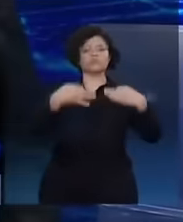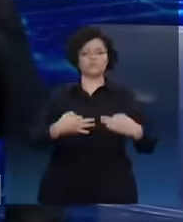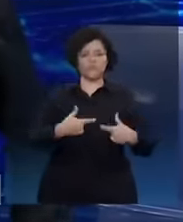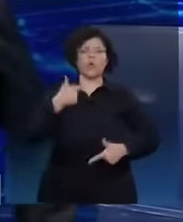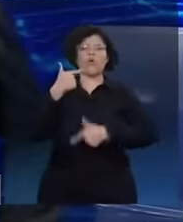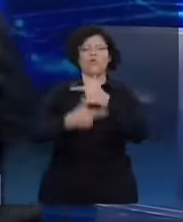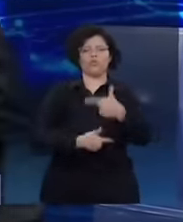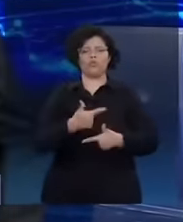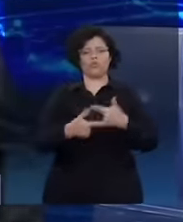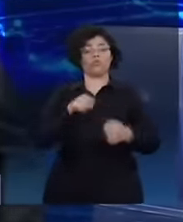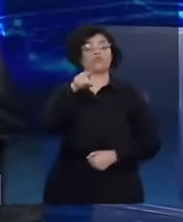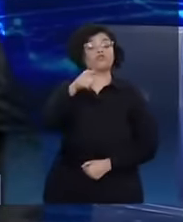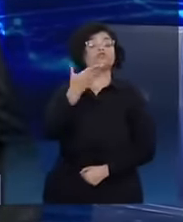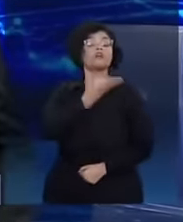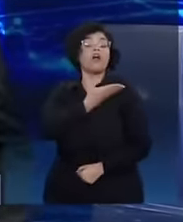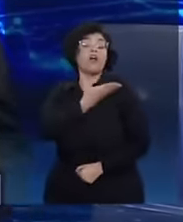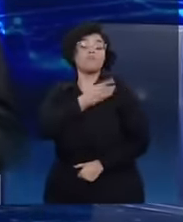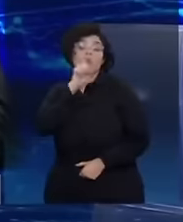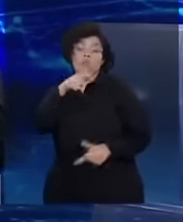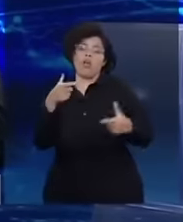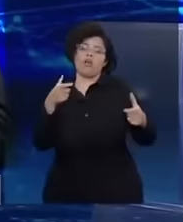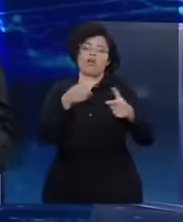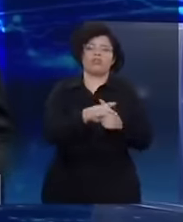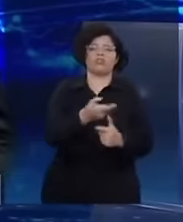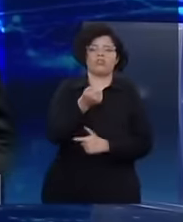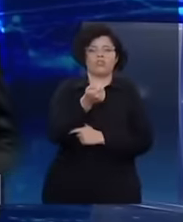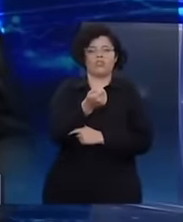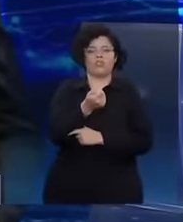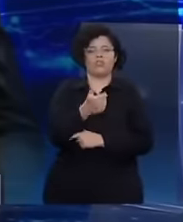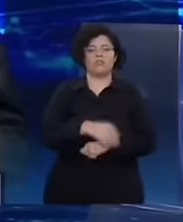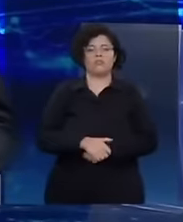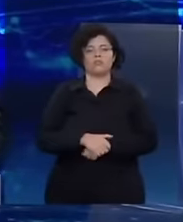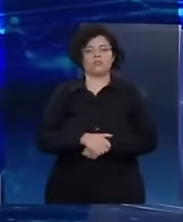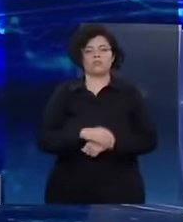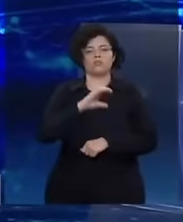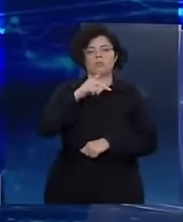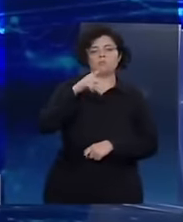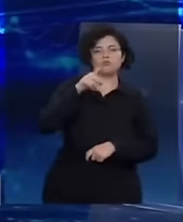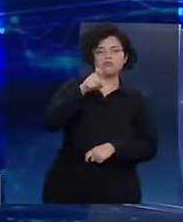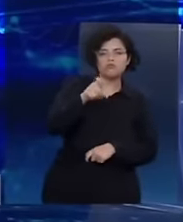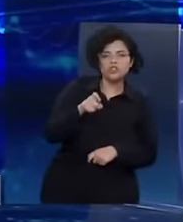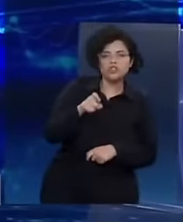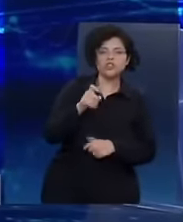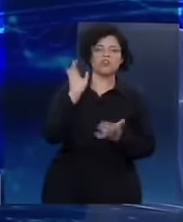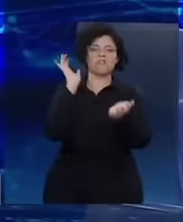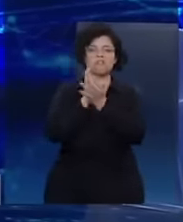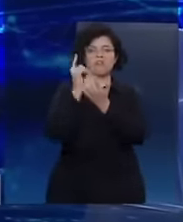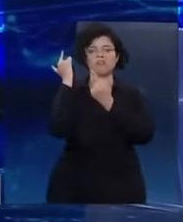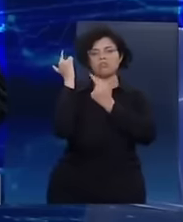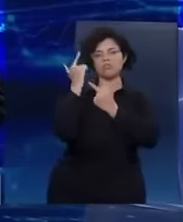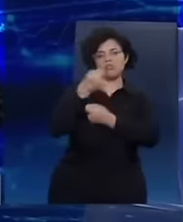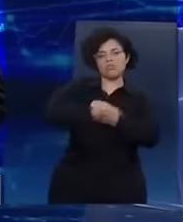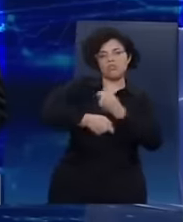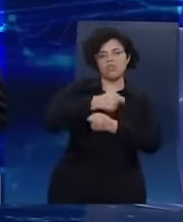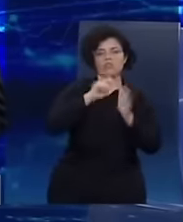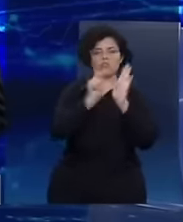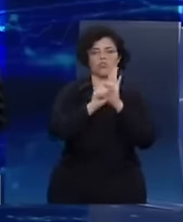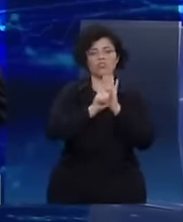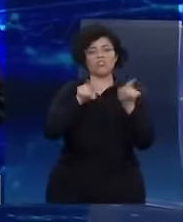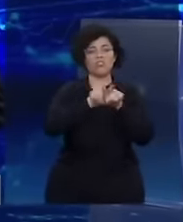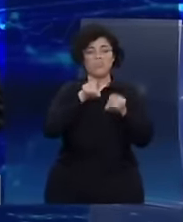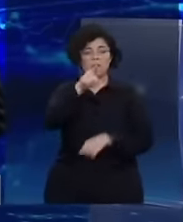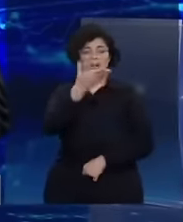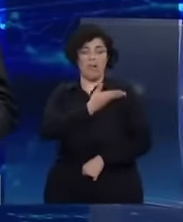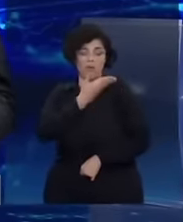trabalhador. Você é amigo da minoria, pessoal do CPX e dos traficantes, e você agora é amigo também